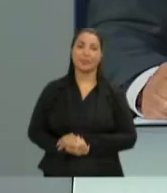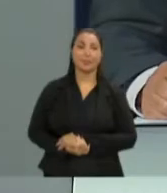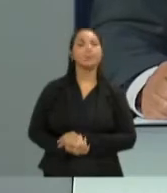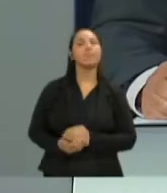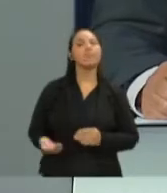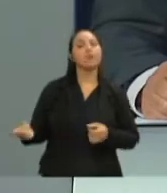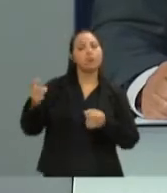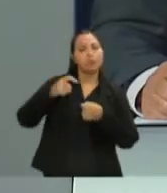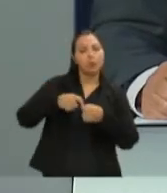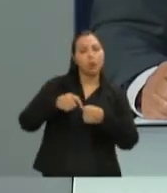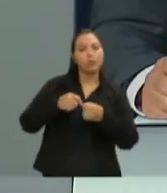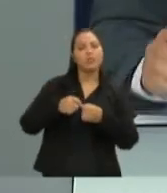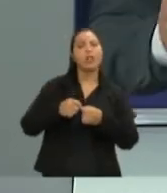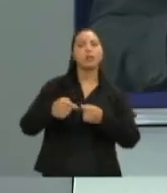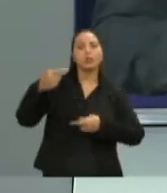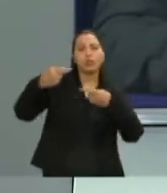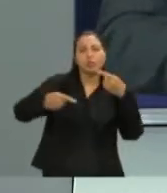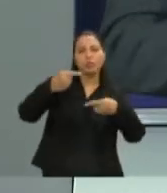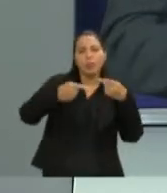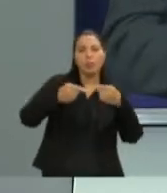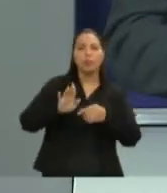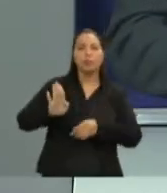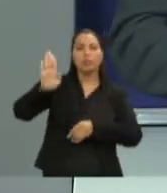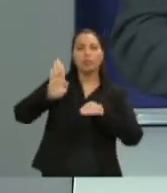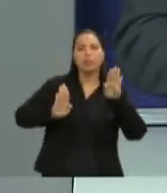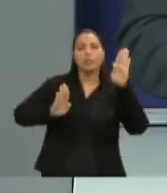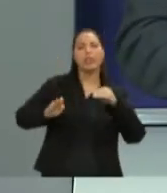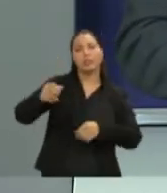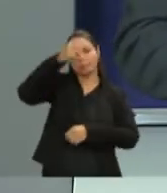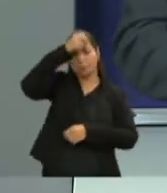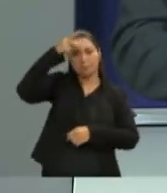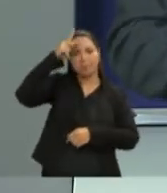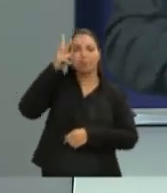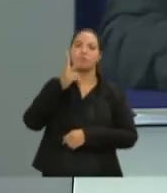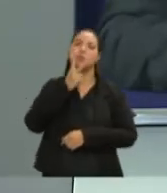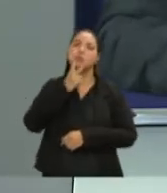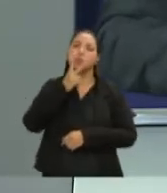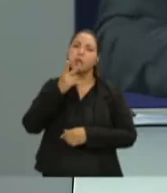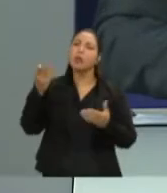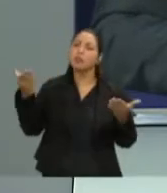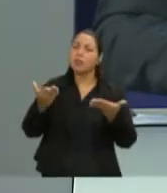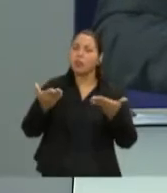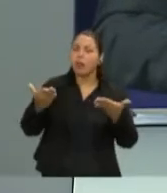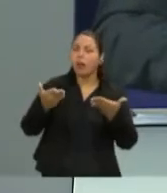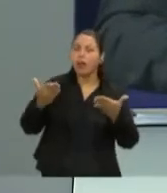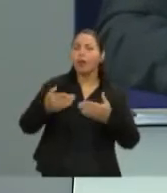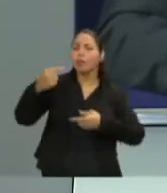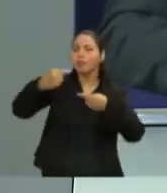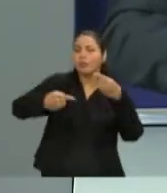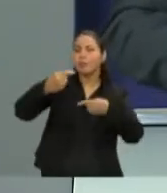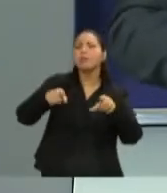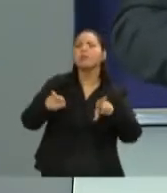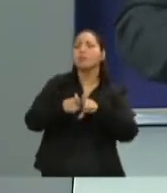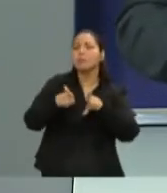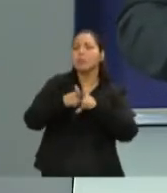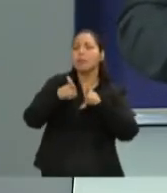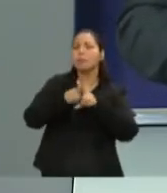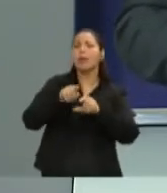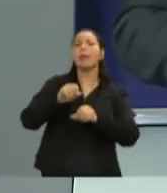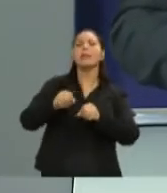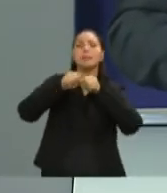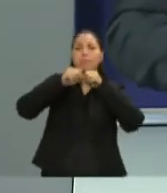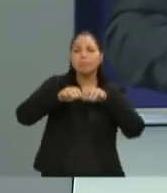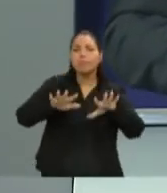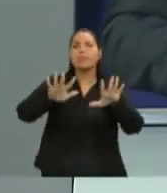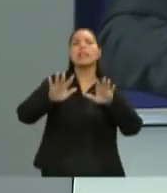Estamos de volta com o debate entre os candidatos a prefeito de Vitória. Este debate também é transmitido pelo G1 e